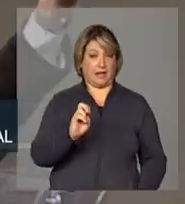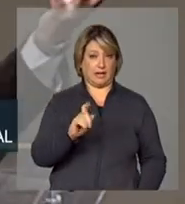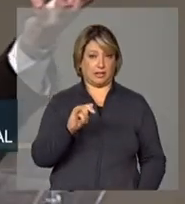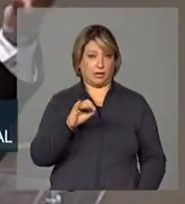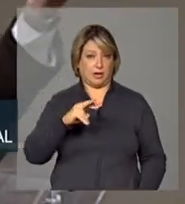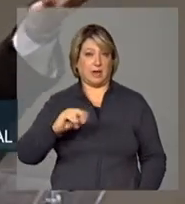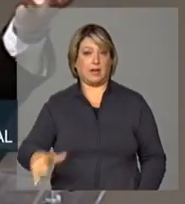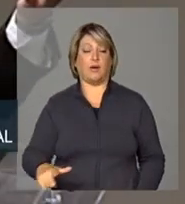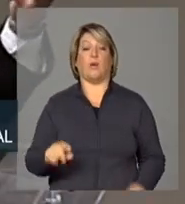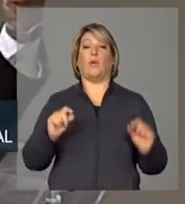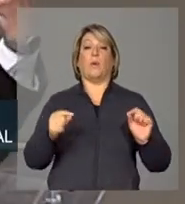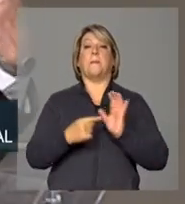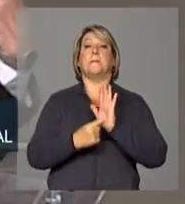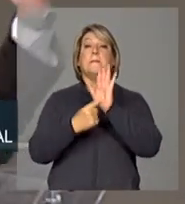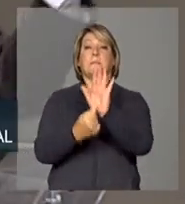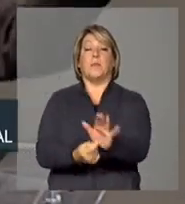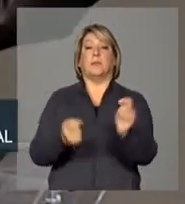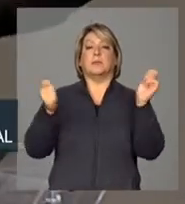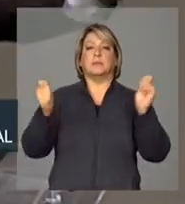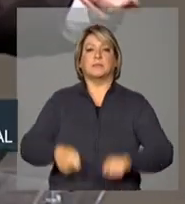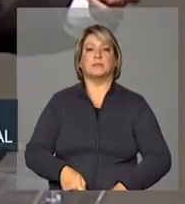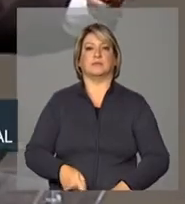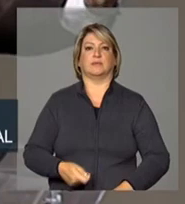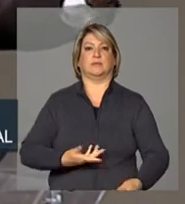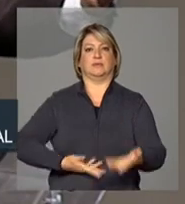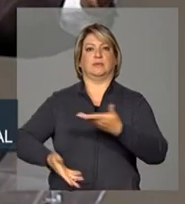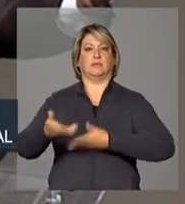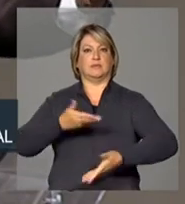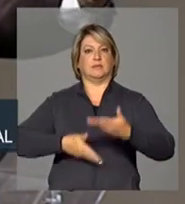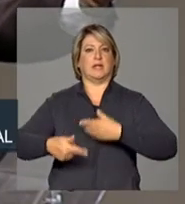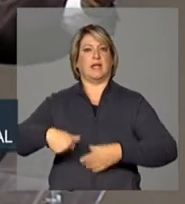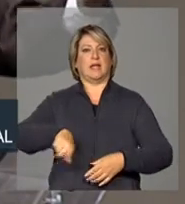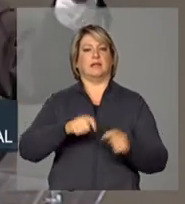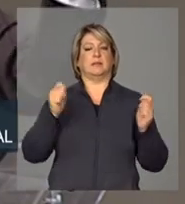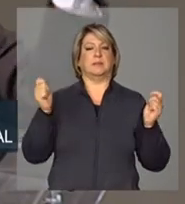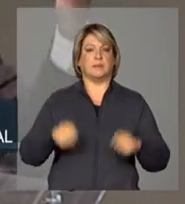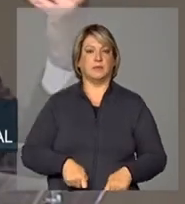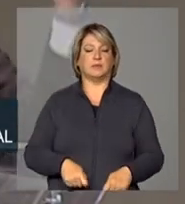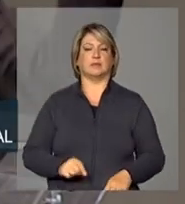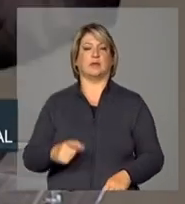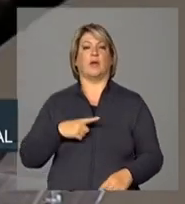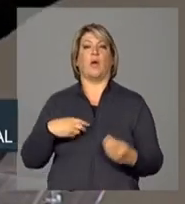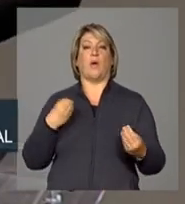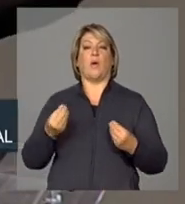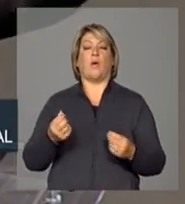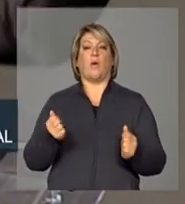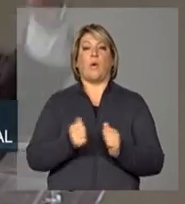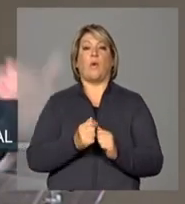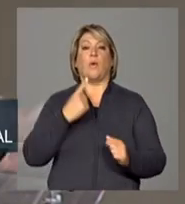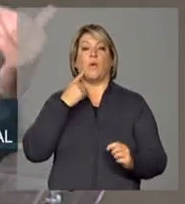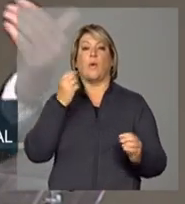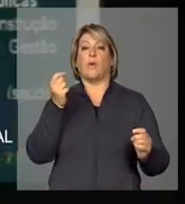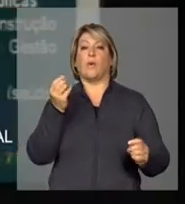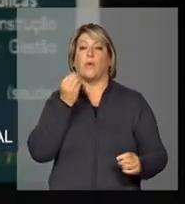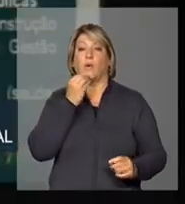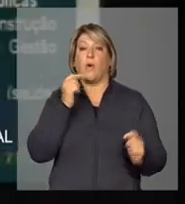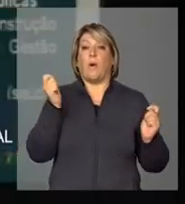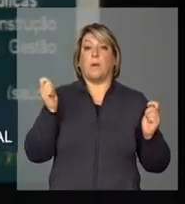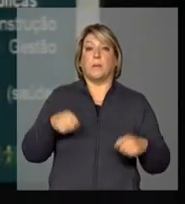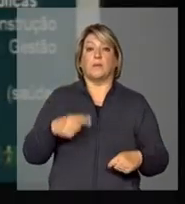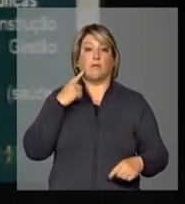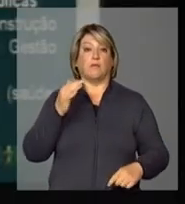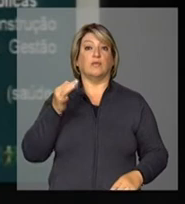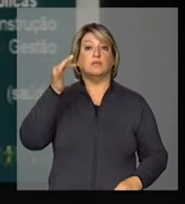possibilidades de nós vincularmos essas possibilidades existentes com opções de futuro, opções de futuro que